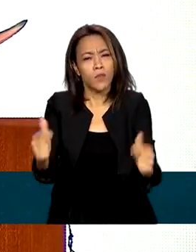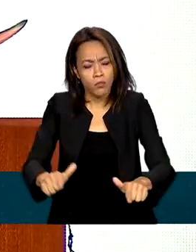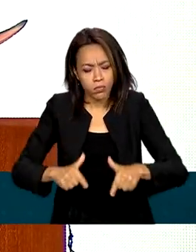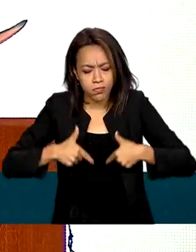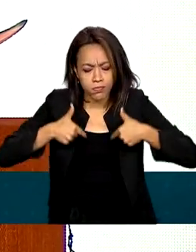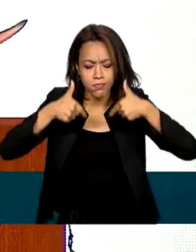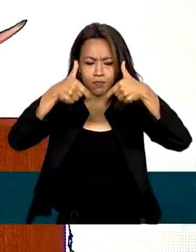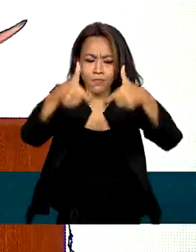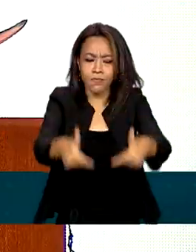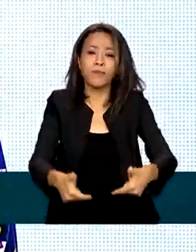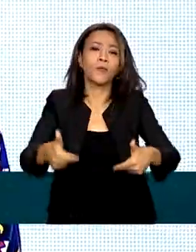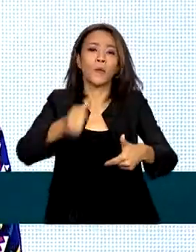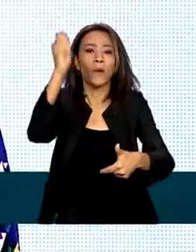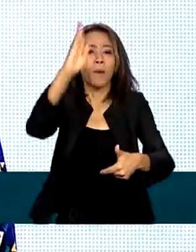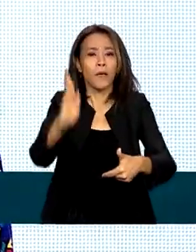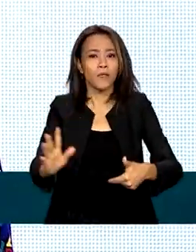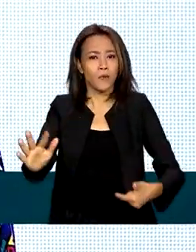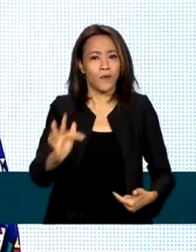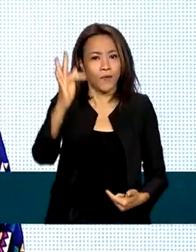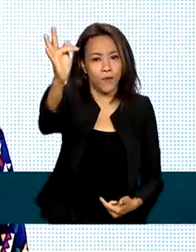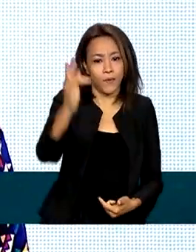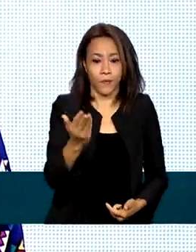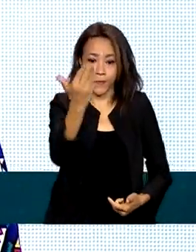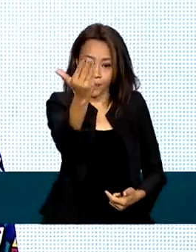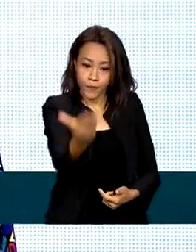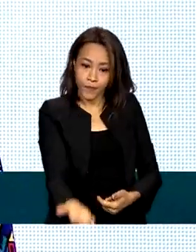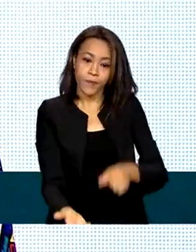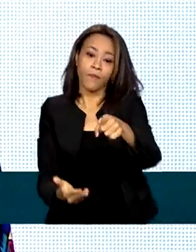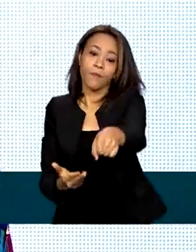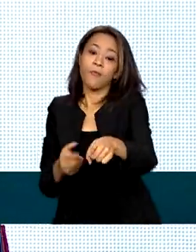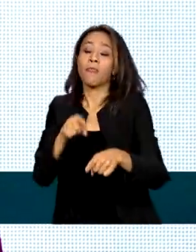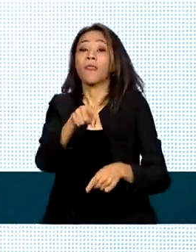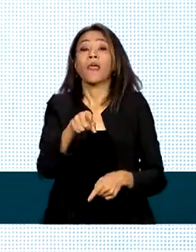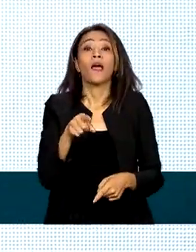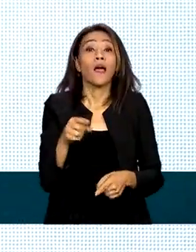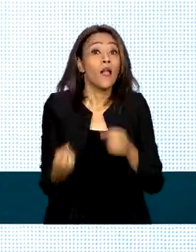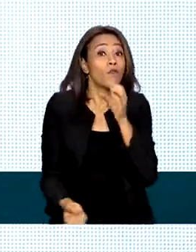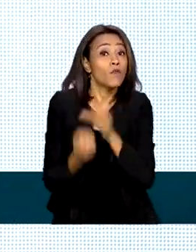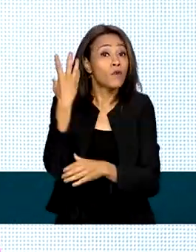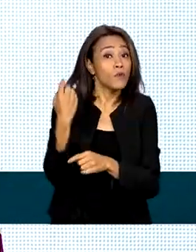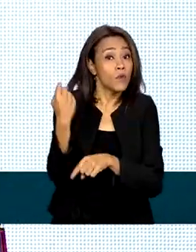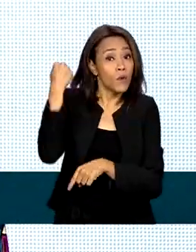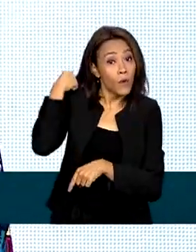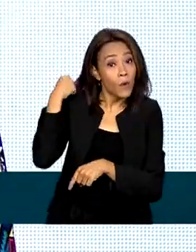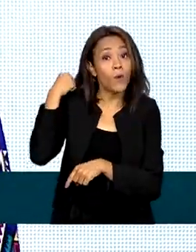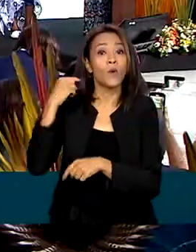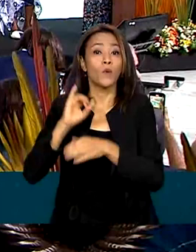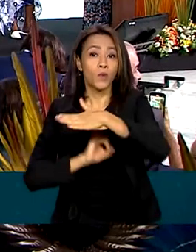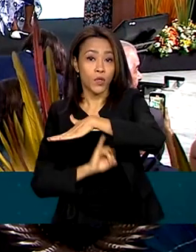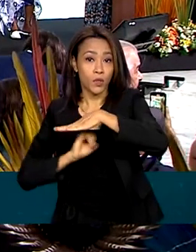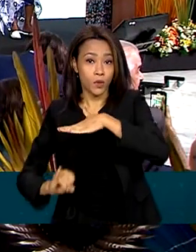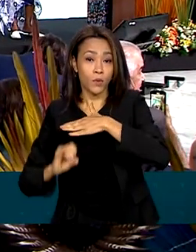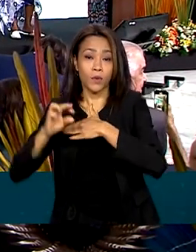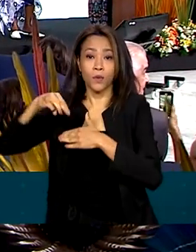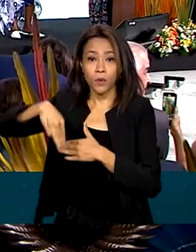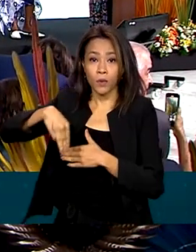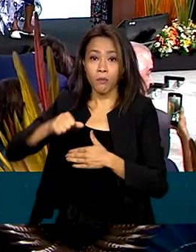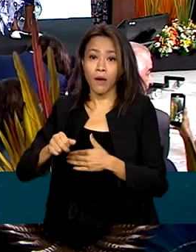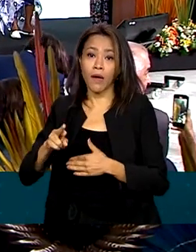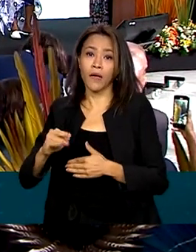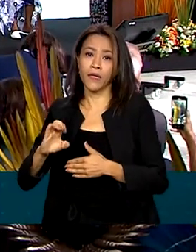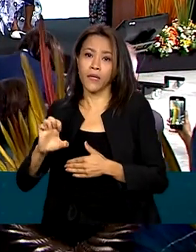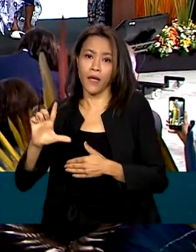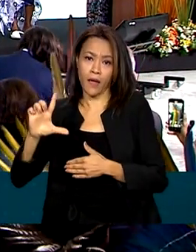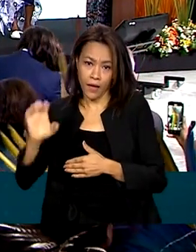o Brasil do futuro. A jornalista Aniele Franco fundou em 2020 o Instituto Marielle Franco, que carrega o nome da